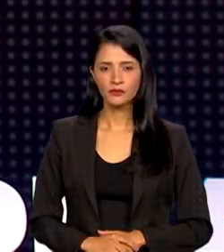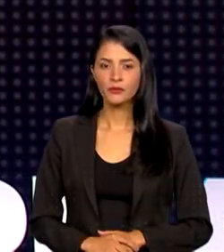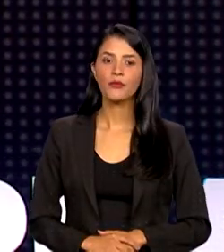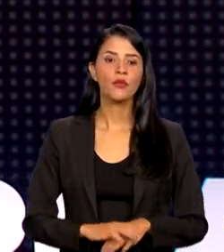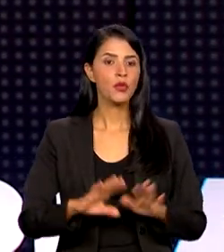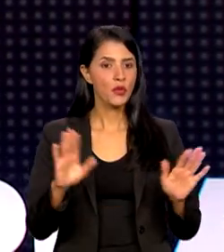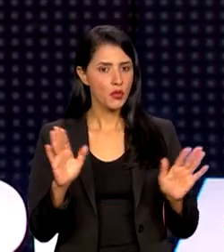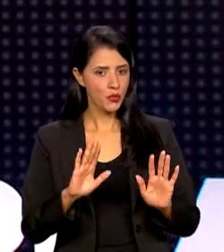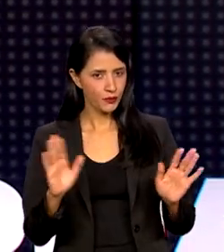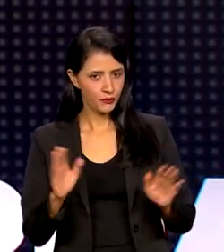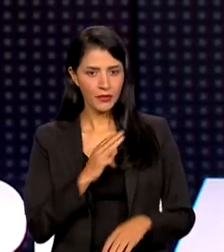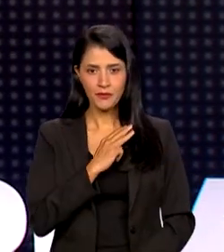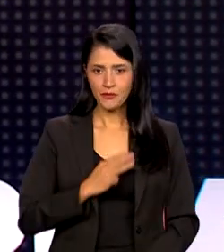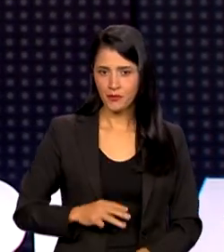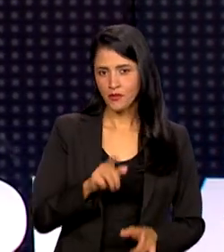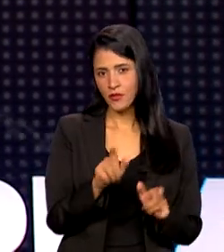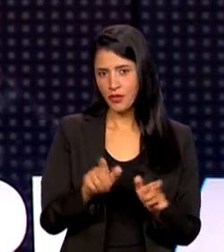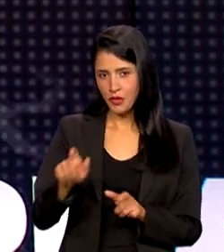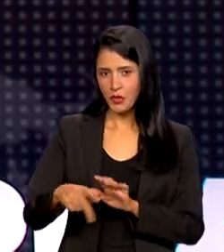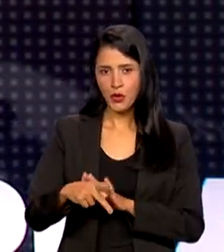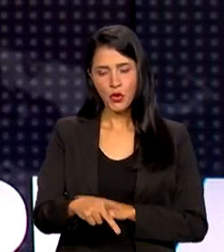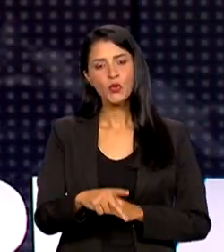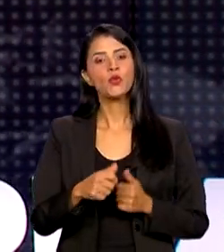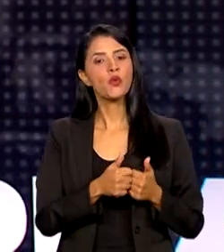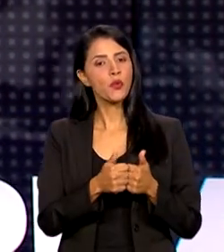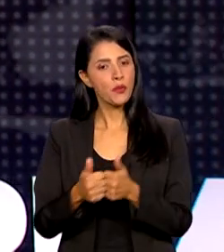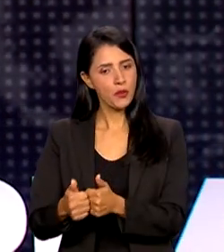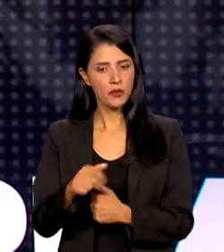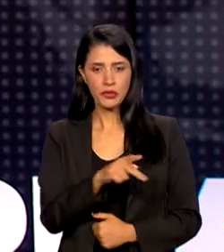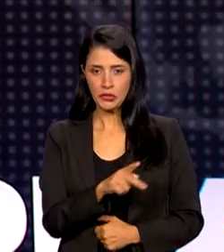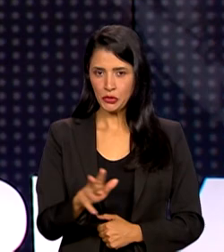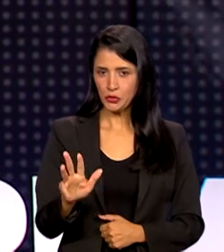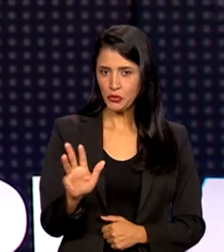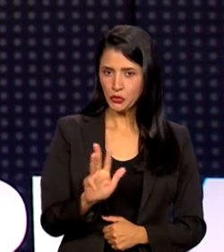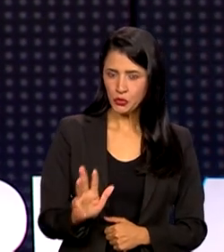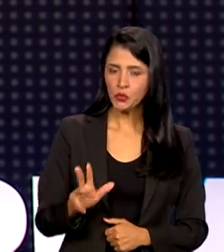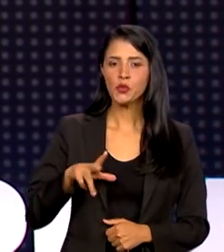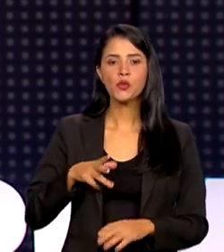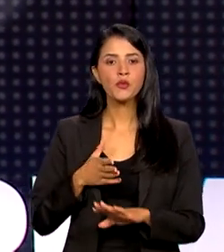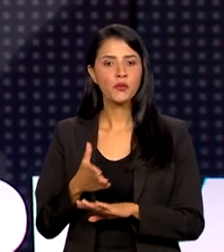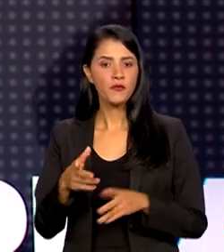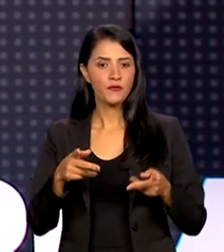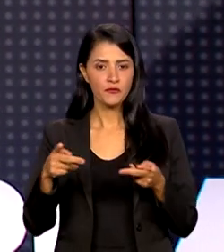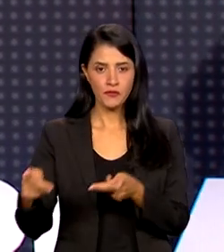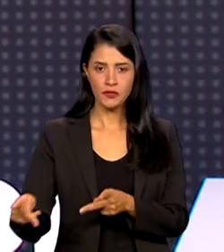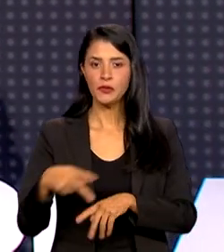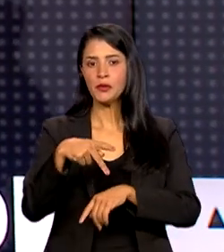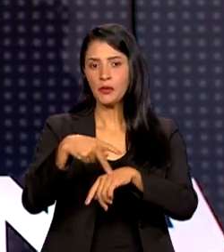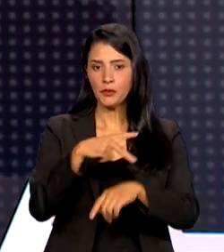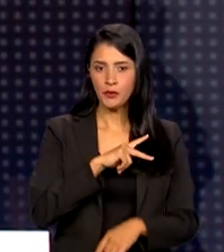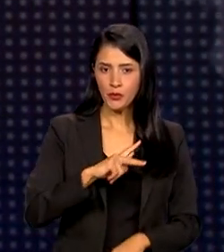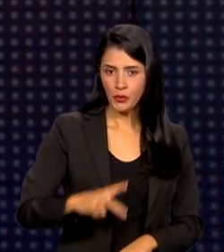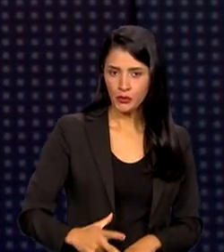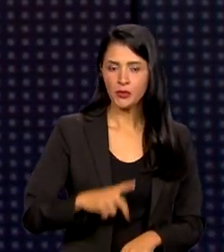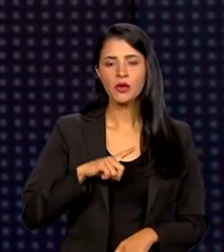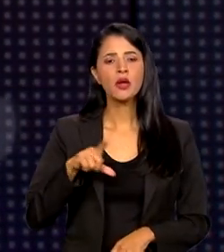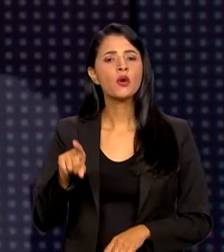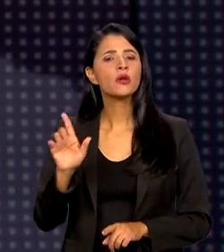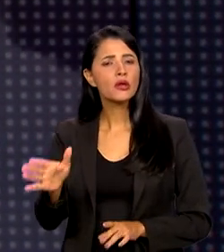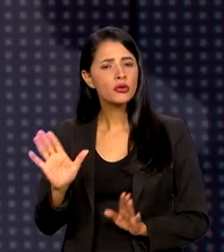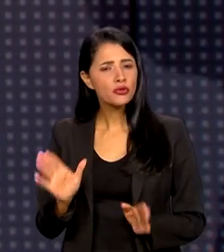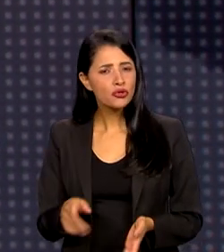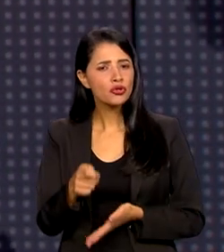Olá, ministros de Estado acompanham o presidente Lula em visita a Portugal, onde já foram firmados 13